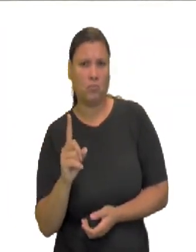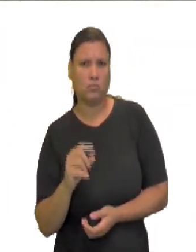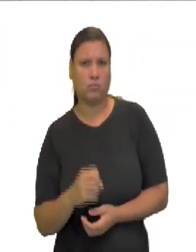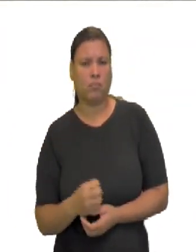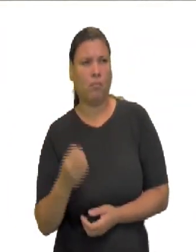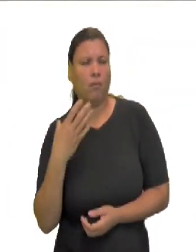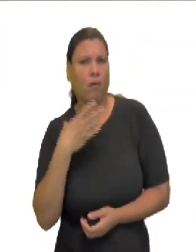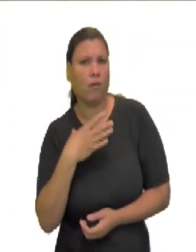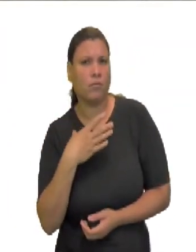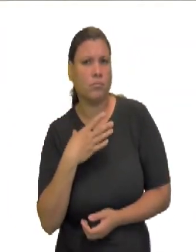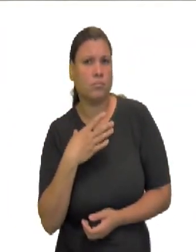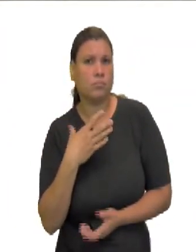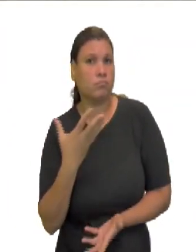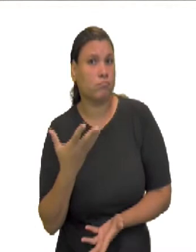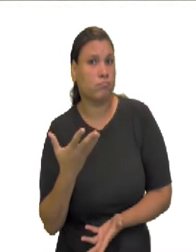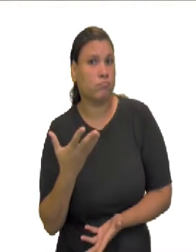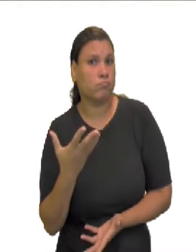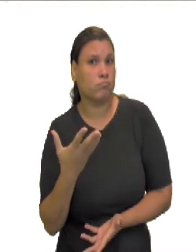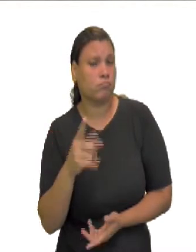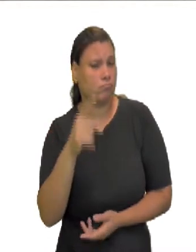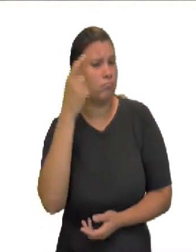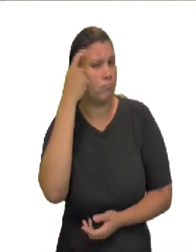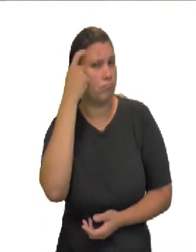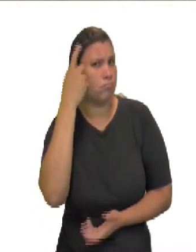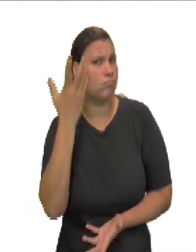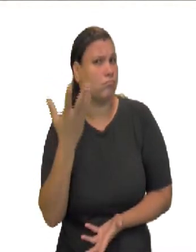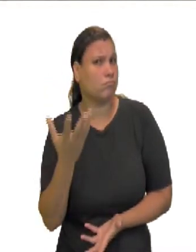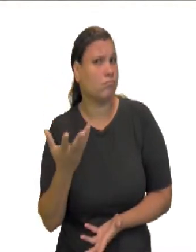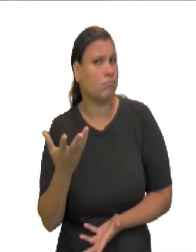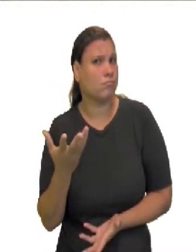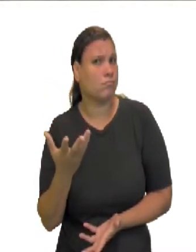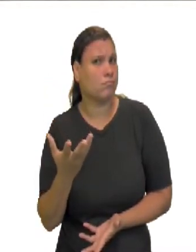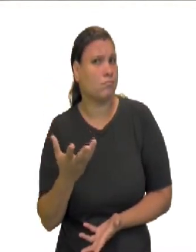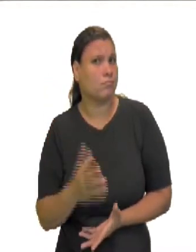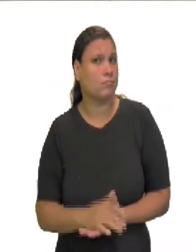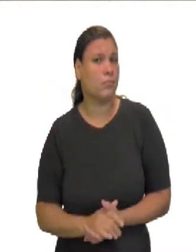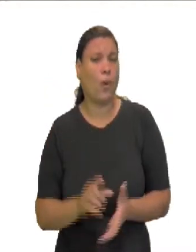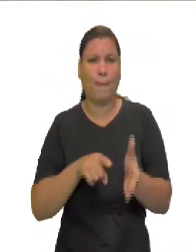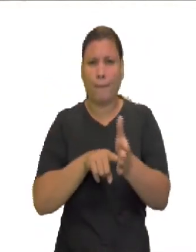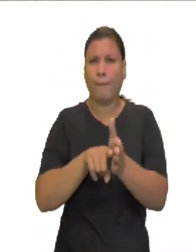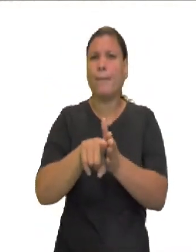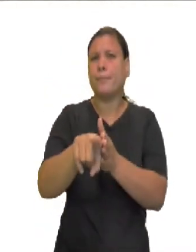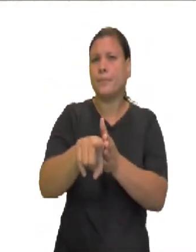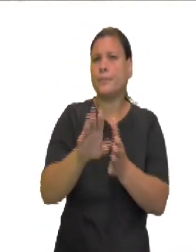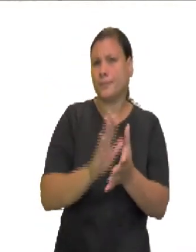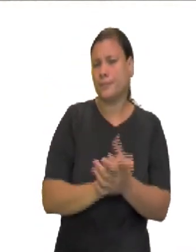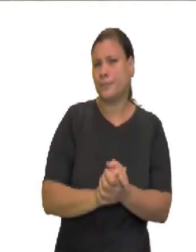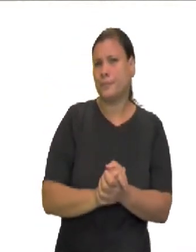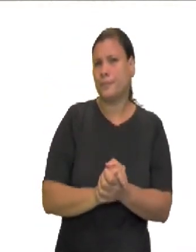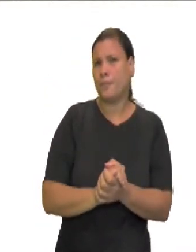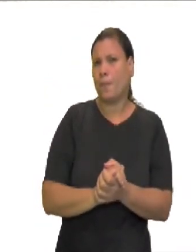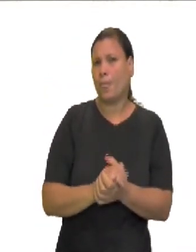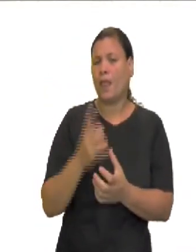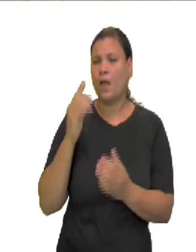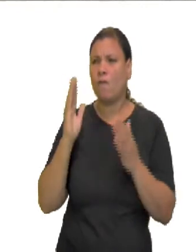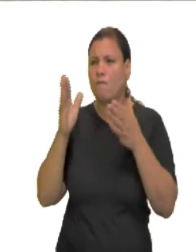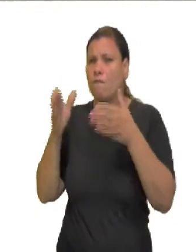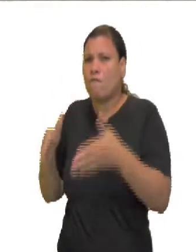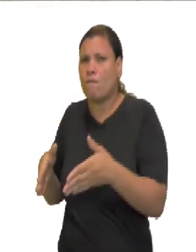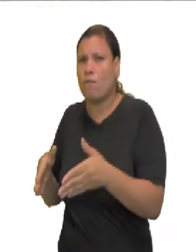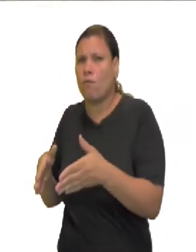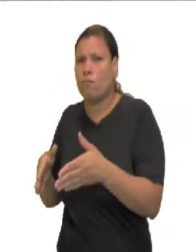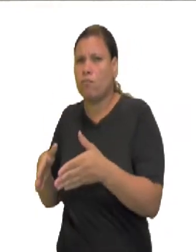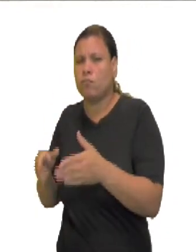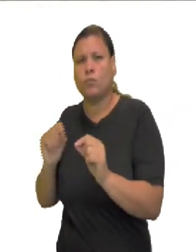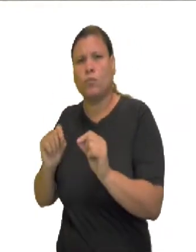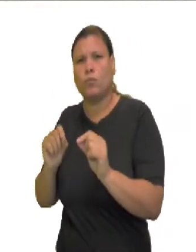modernidade, vamos pensar um pouquinho. Essa pergunta, eu me refiro como modernidade? Eu entendo o que